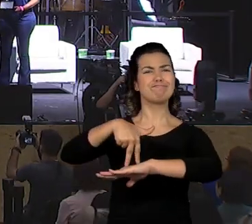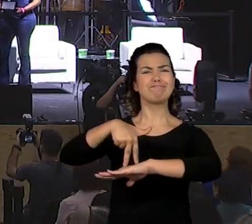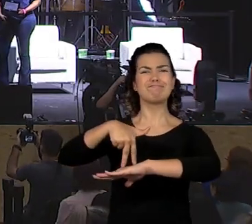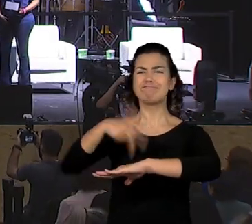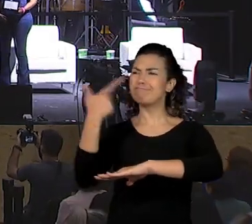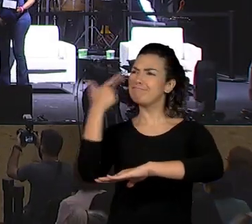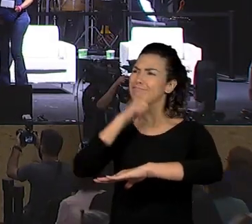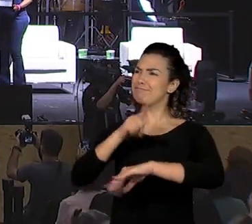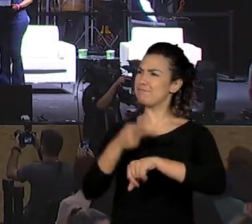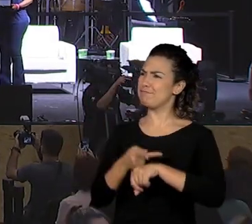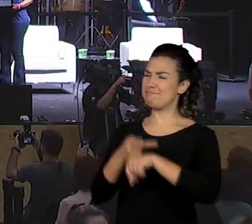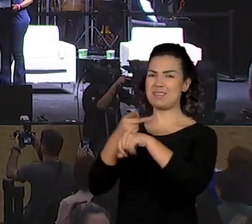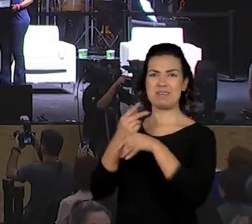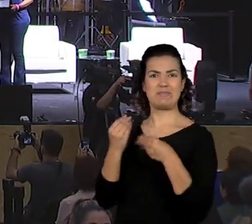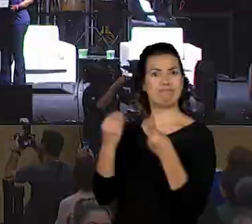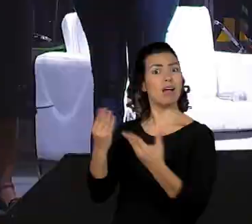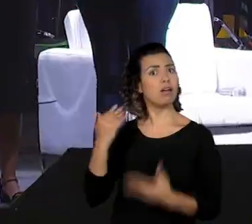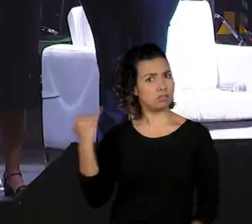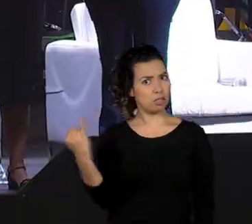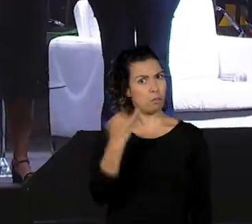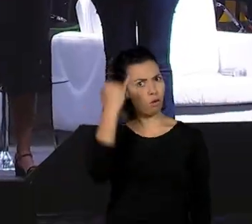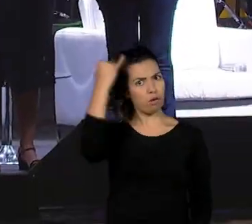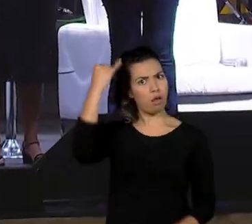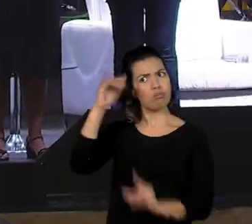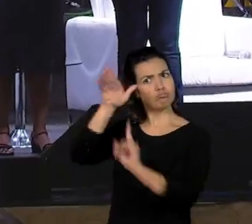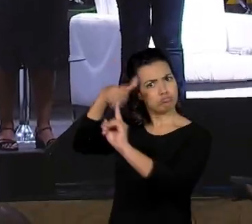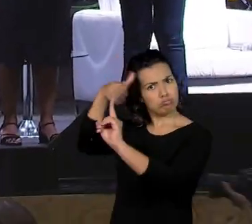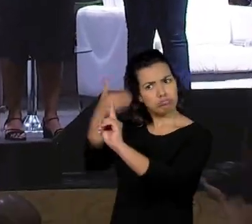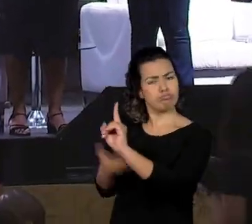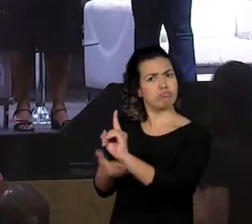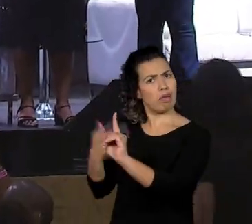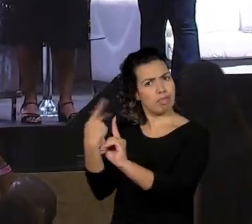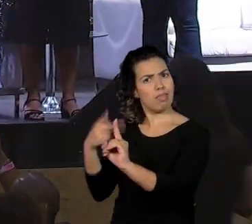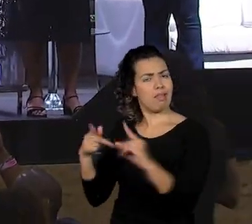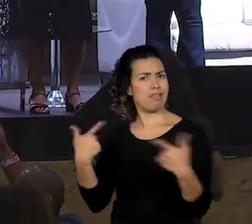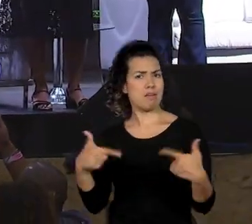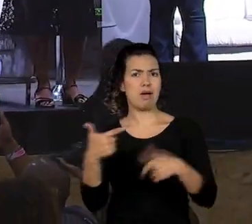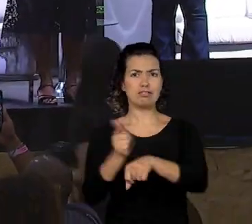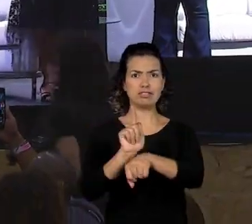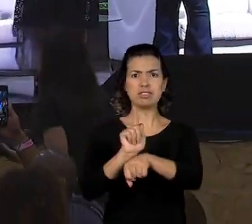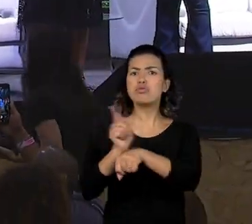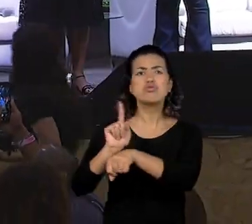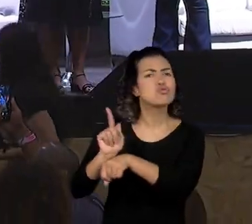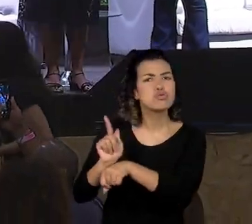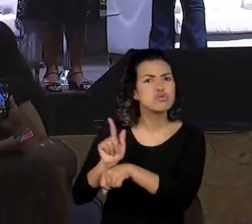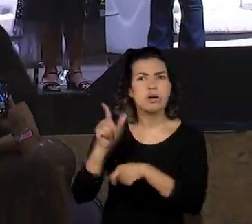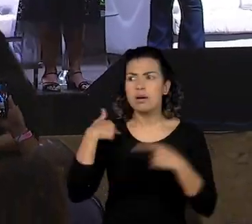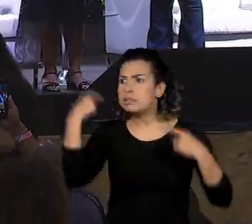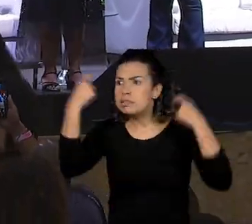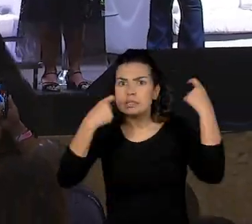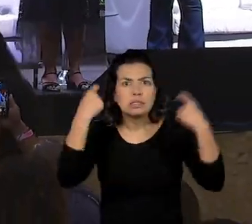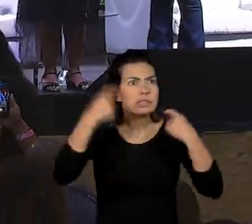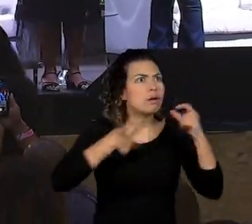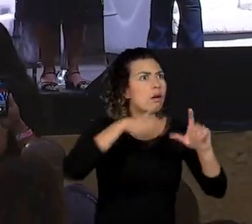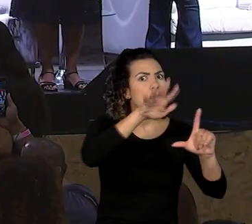plaquinha. A importância de se homenagear também a gestão. Aquela figura que fica ali preocupada com as planilhas, com o administrar dos